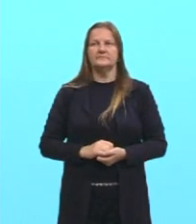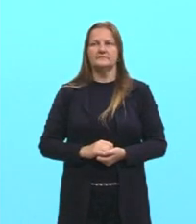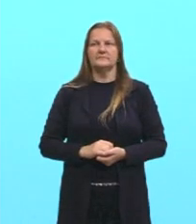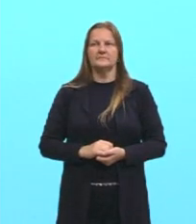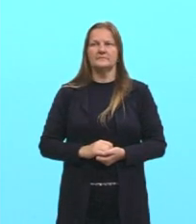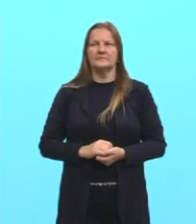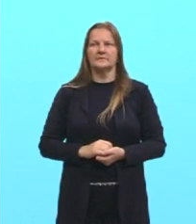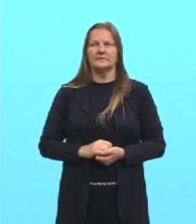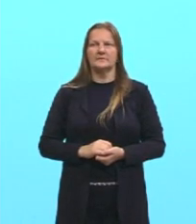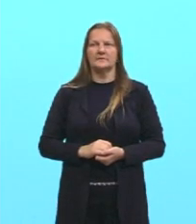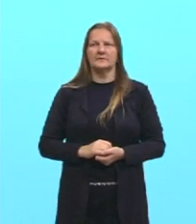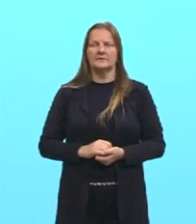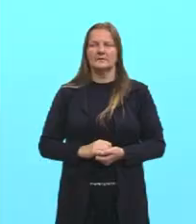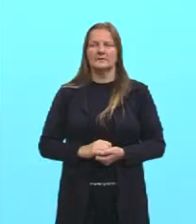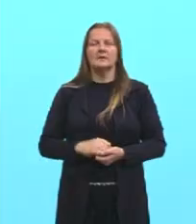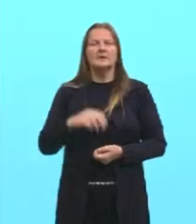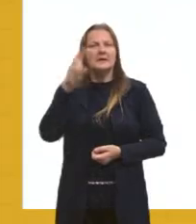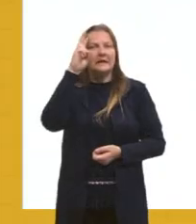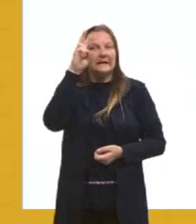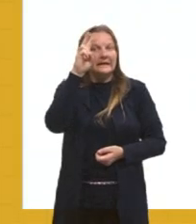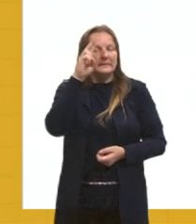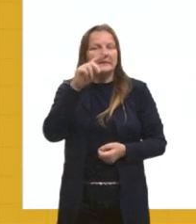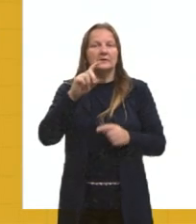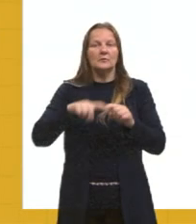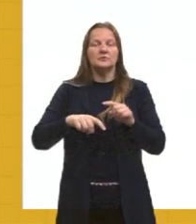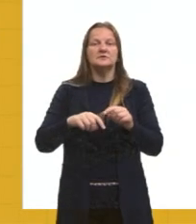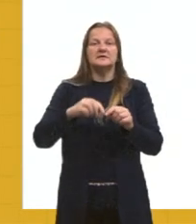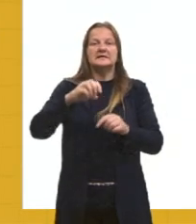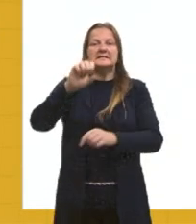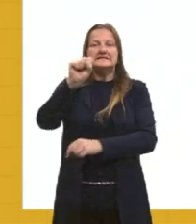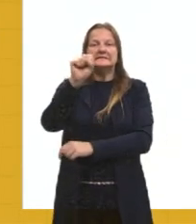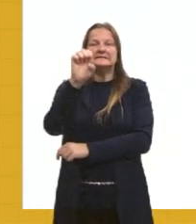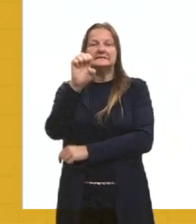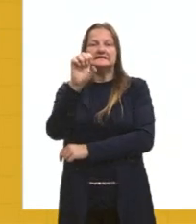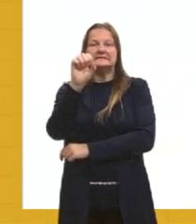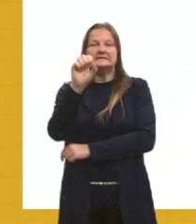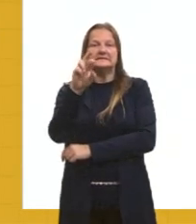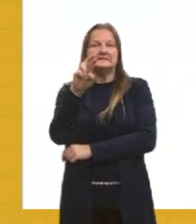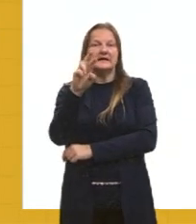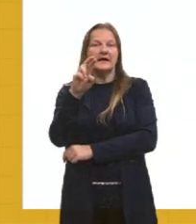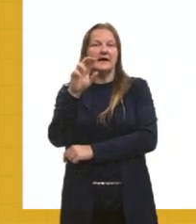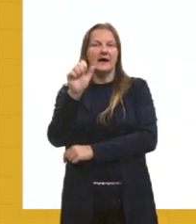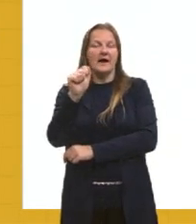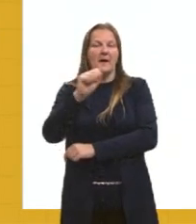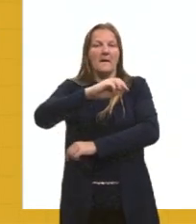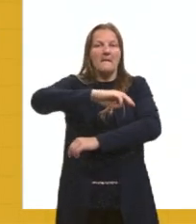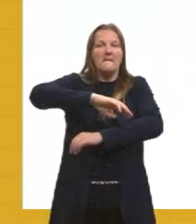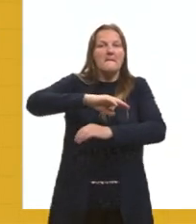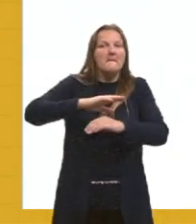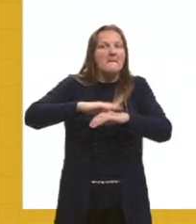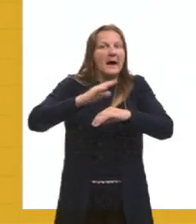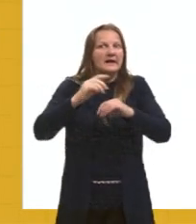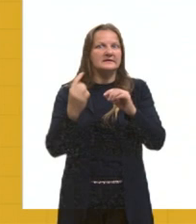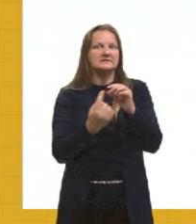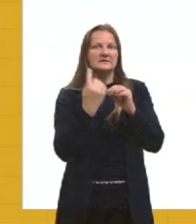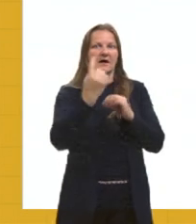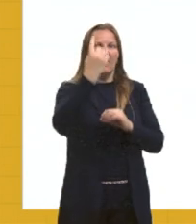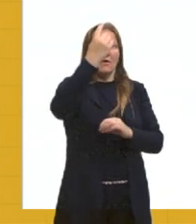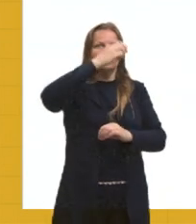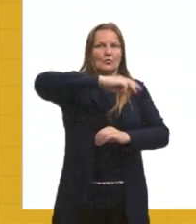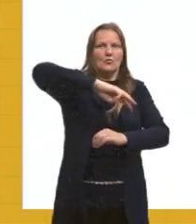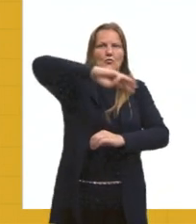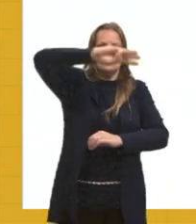relações. Lembra? E as serras são as encostas, né? Essa parte do planalto, mais